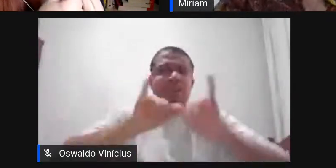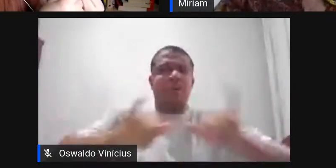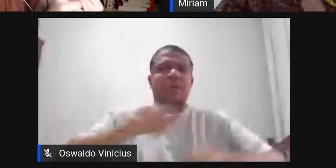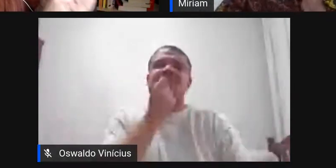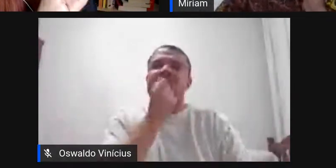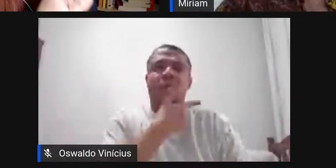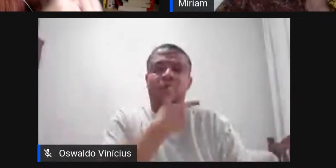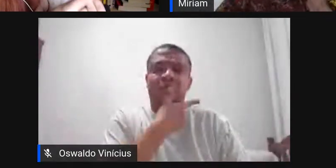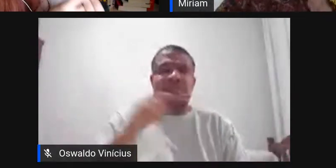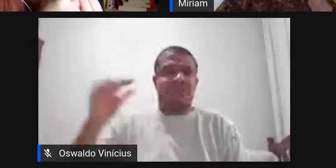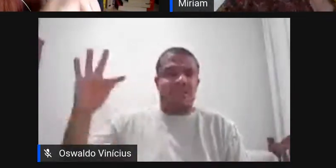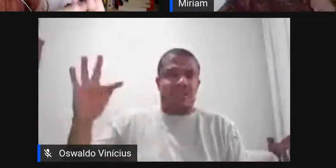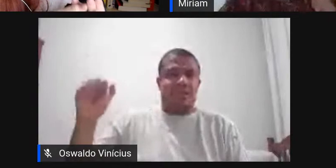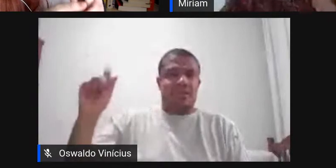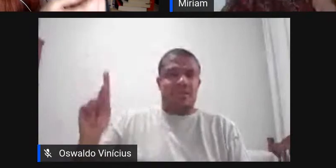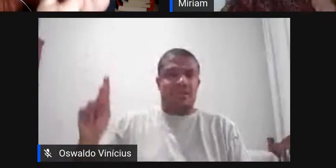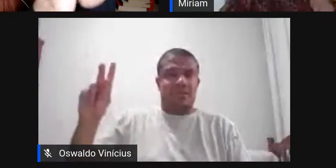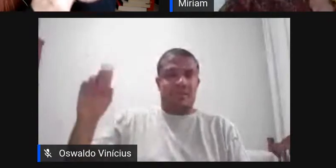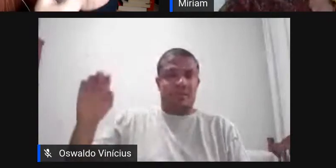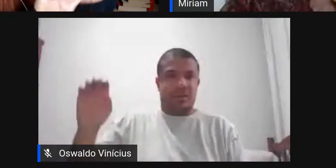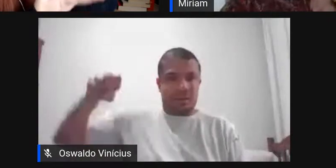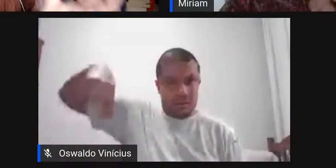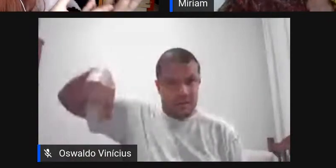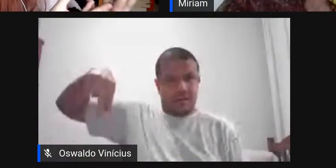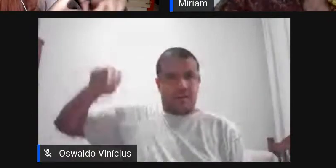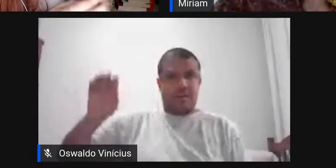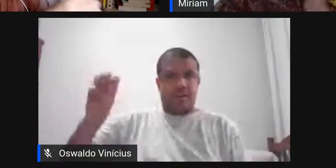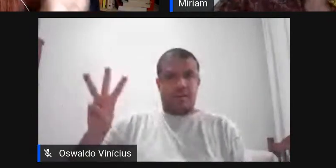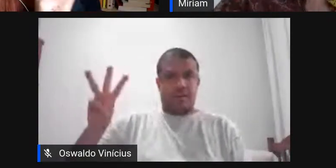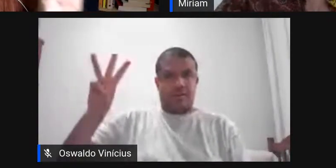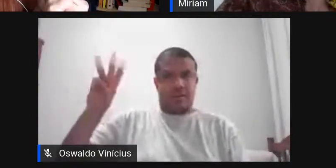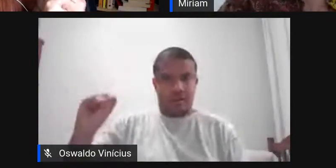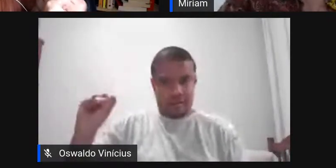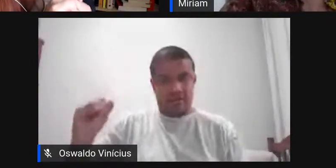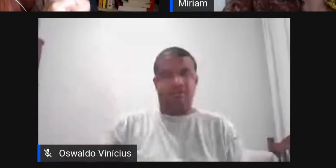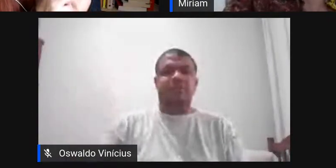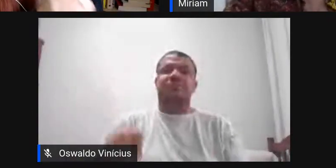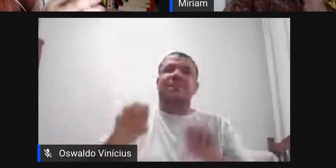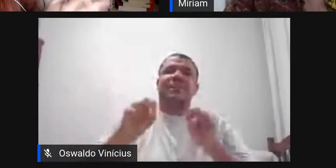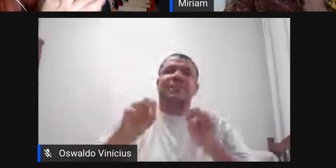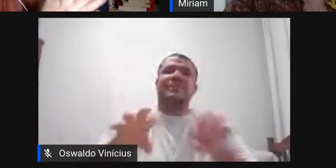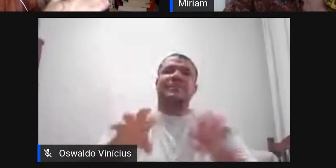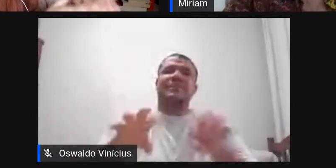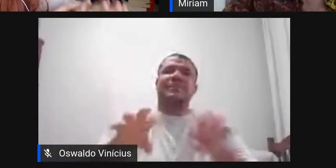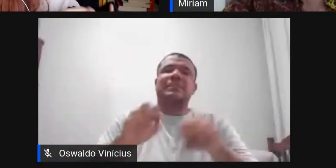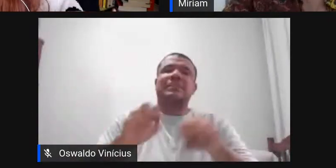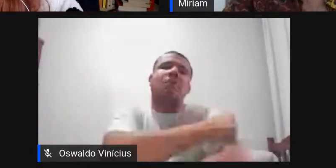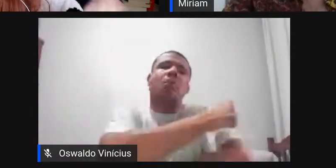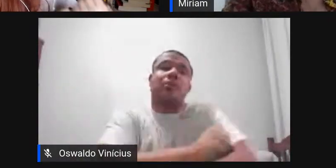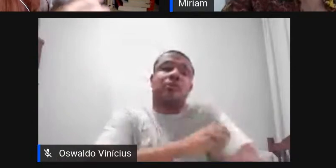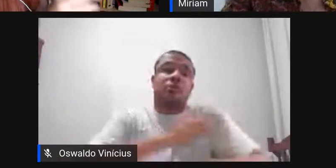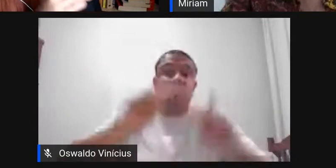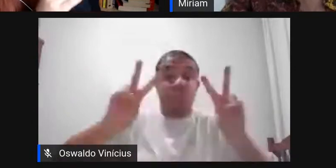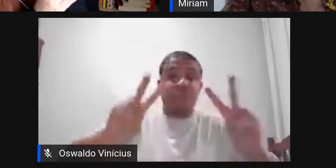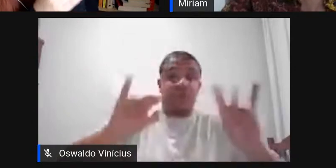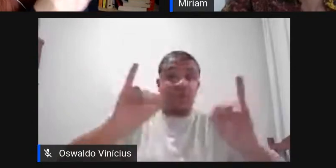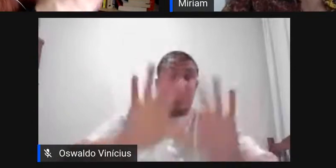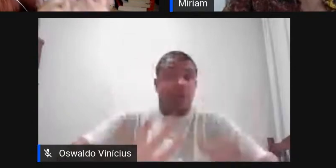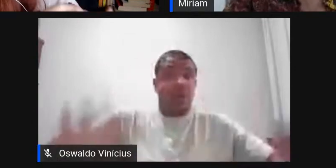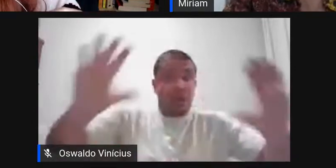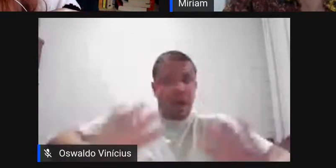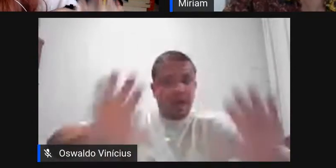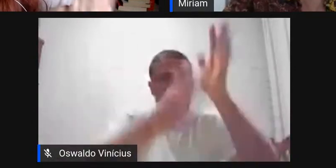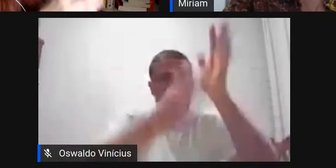então assim ensinar aos alunos a ler imagens ensinar aos alunos a entender a importância de fontes e a